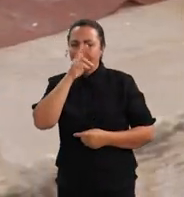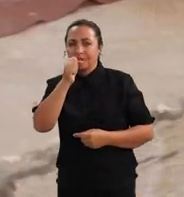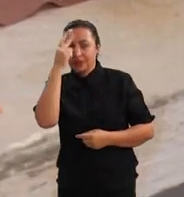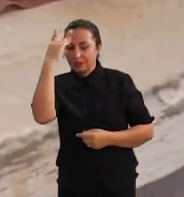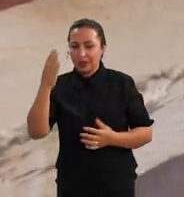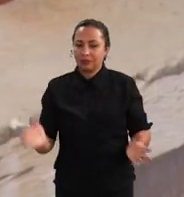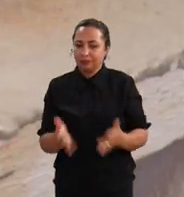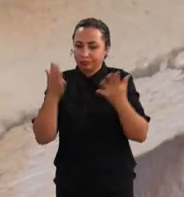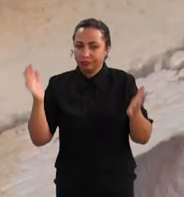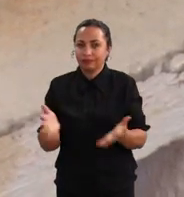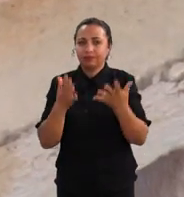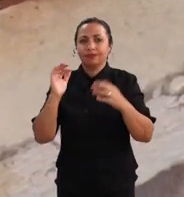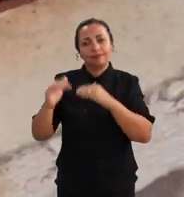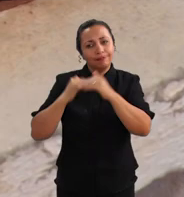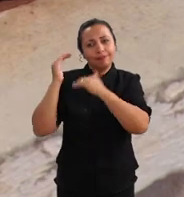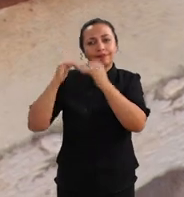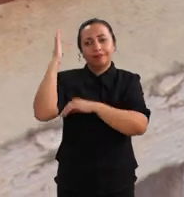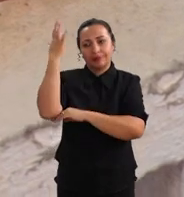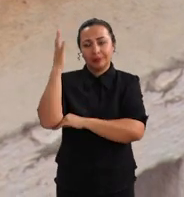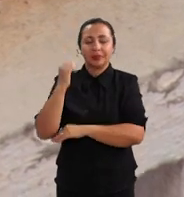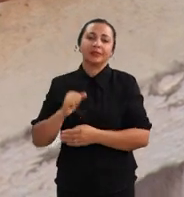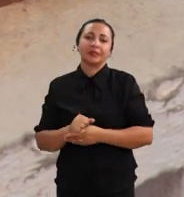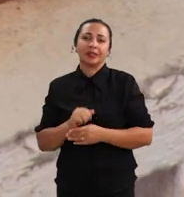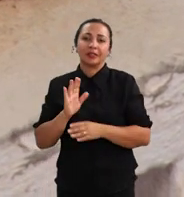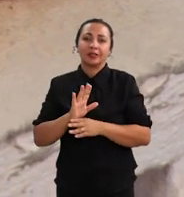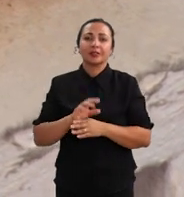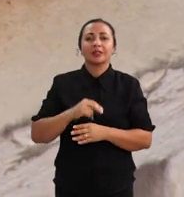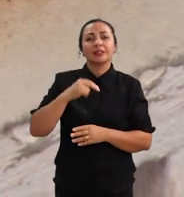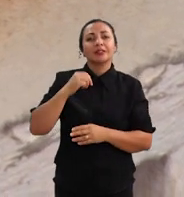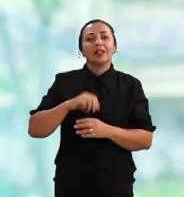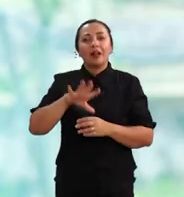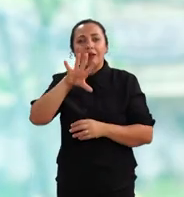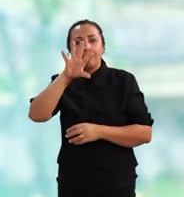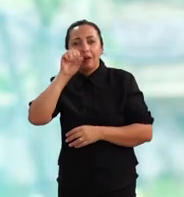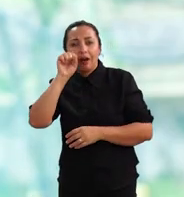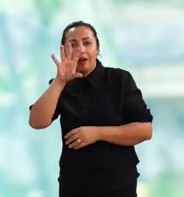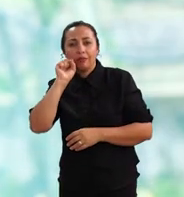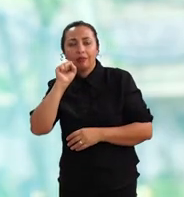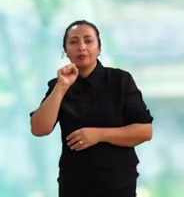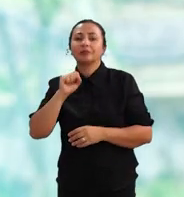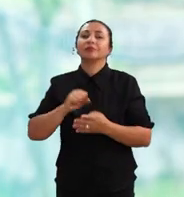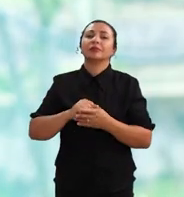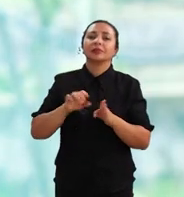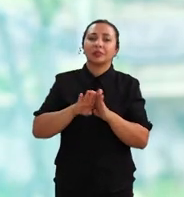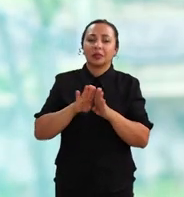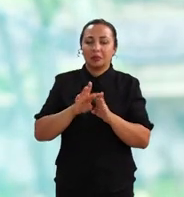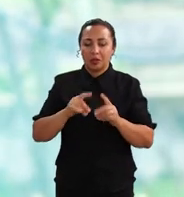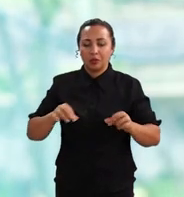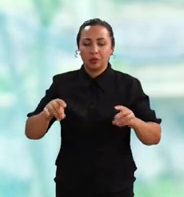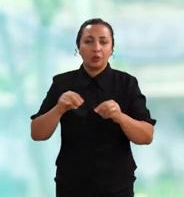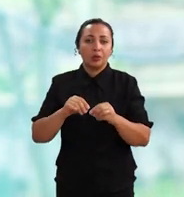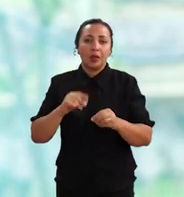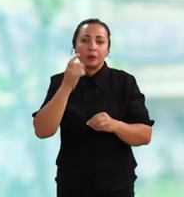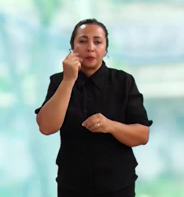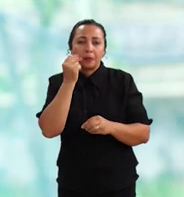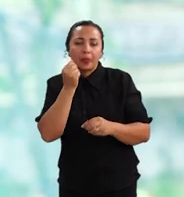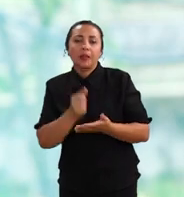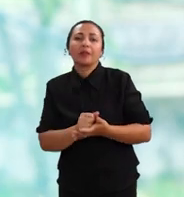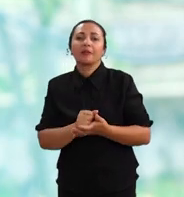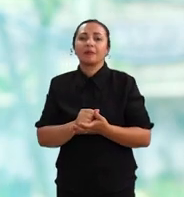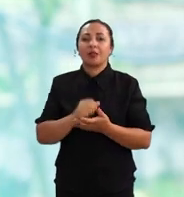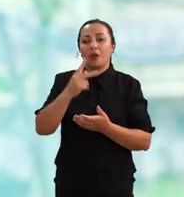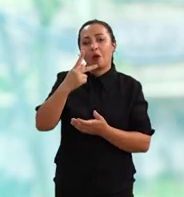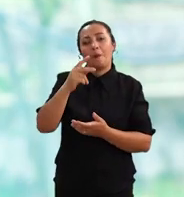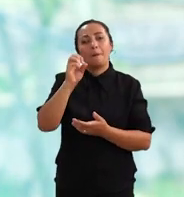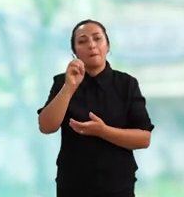potencial de promover o crescimento de plantas, fornecendo nitrogênio que a planta consegue absorver, solubilizando cristais